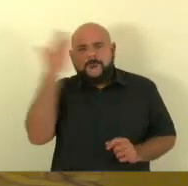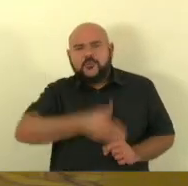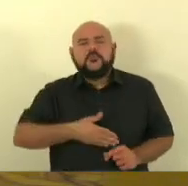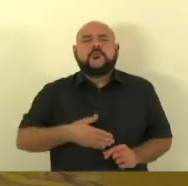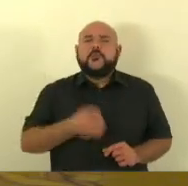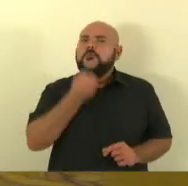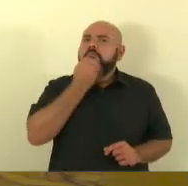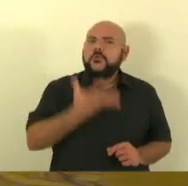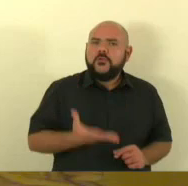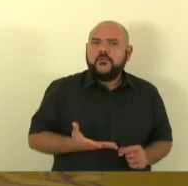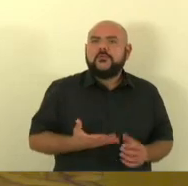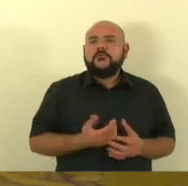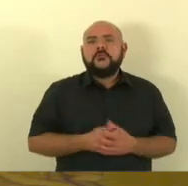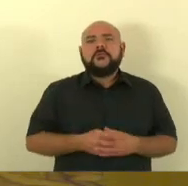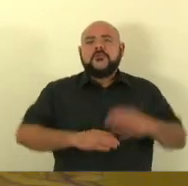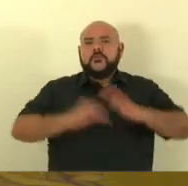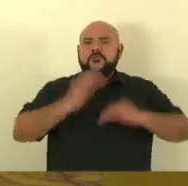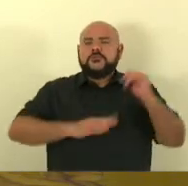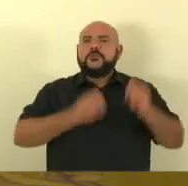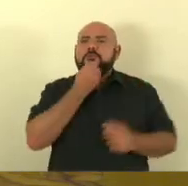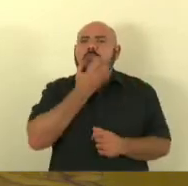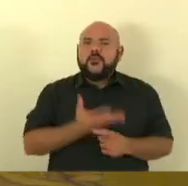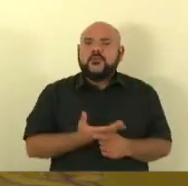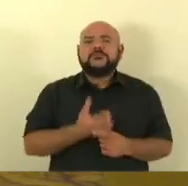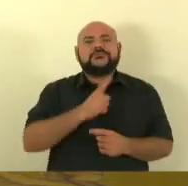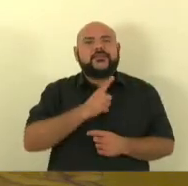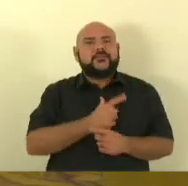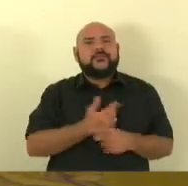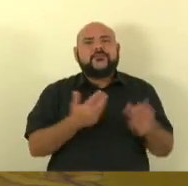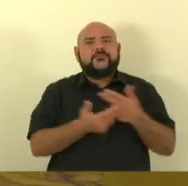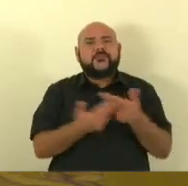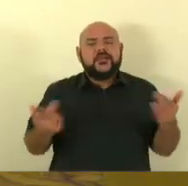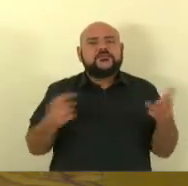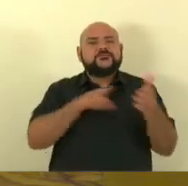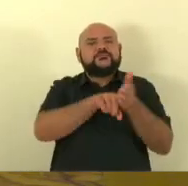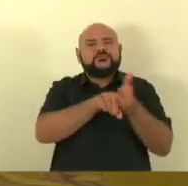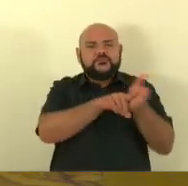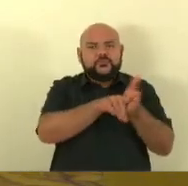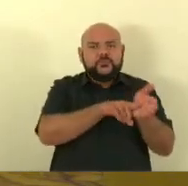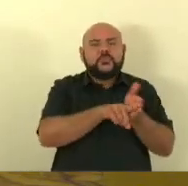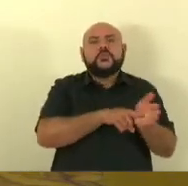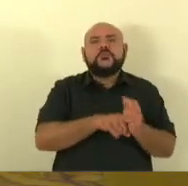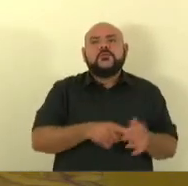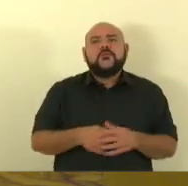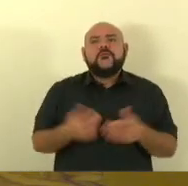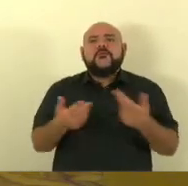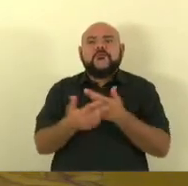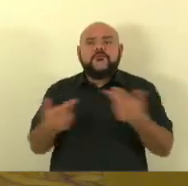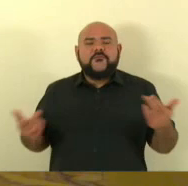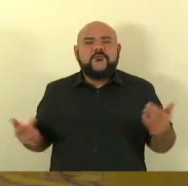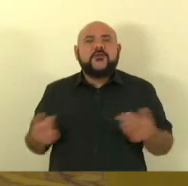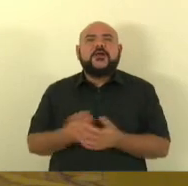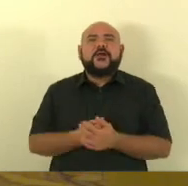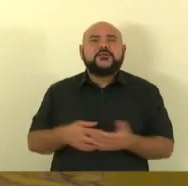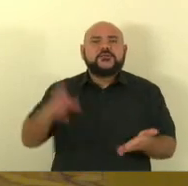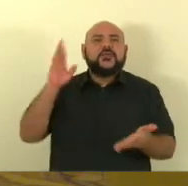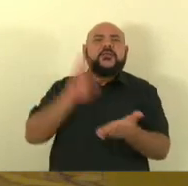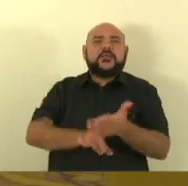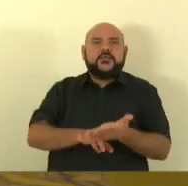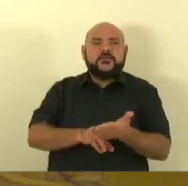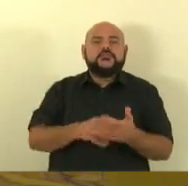são vários os relatos são vários os estudos realizados e trabalho periciado pela